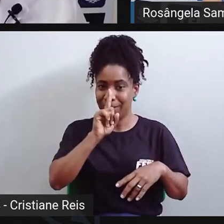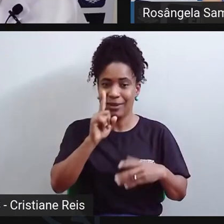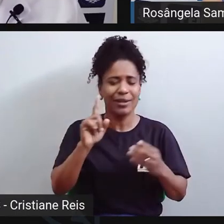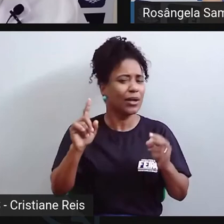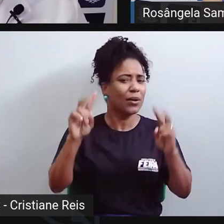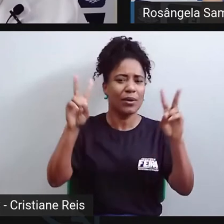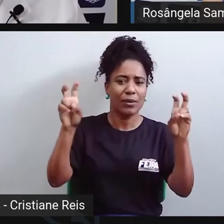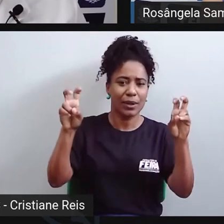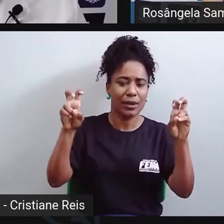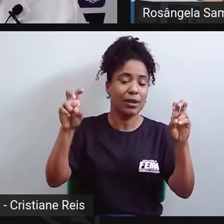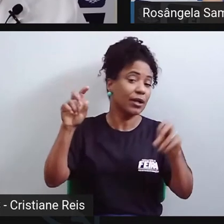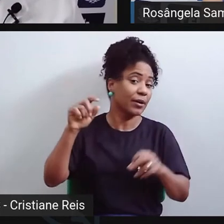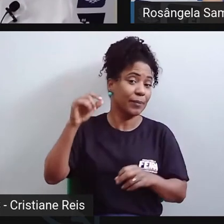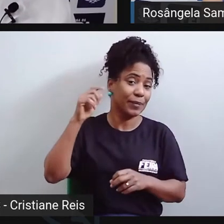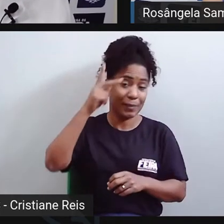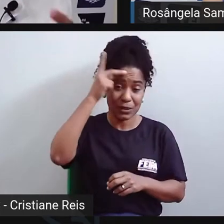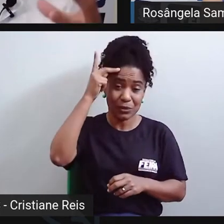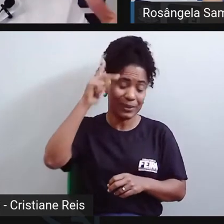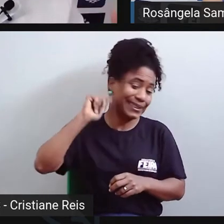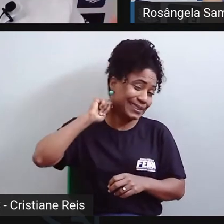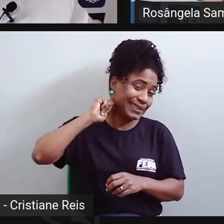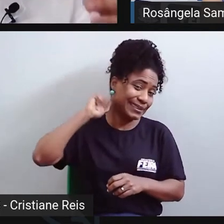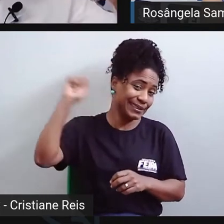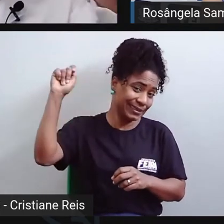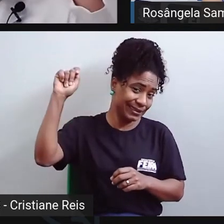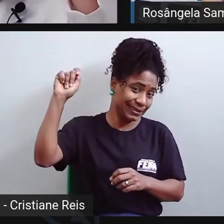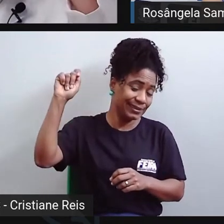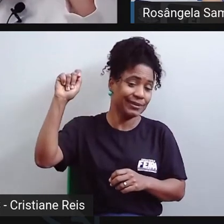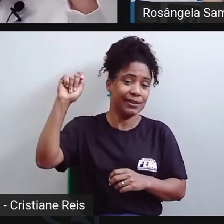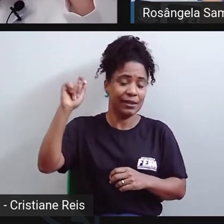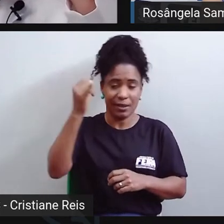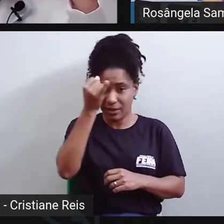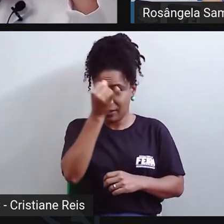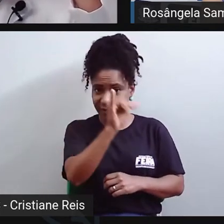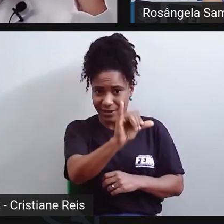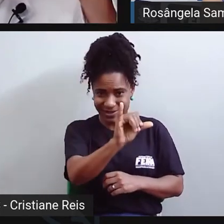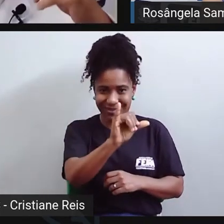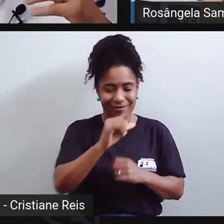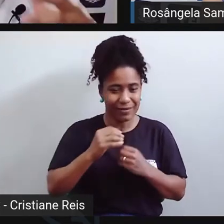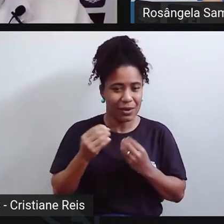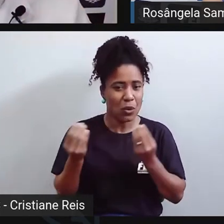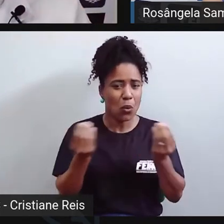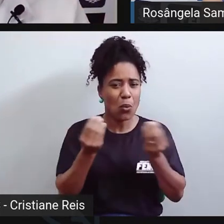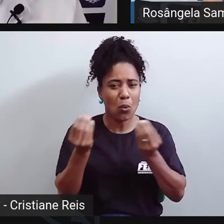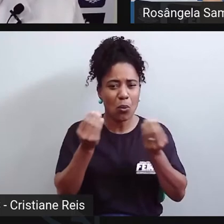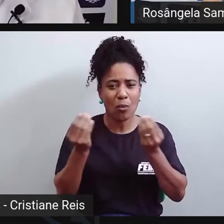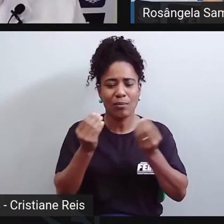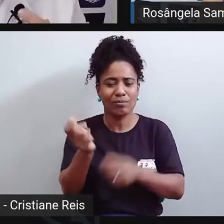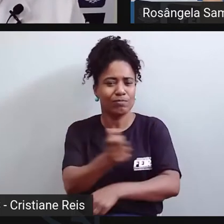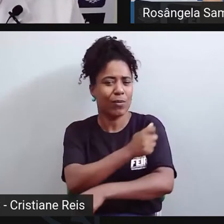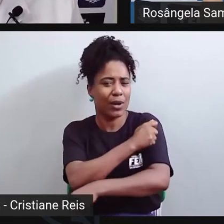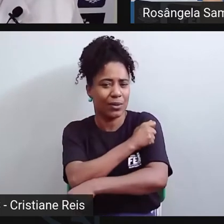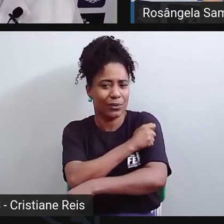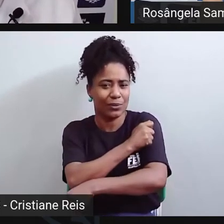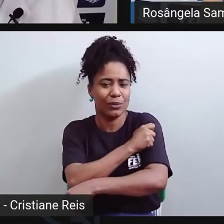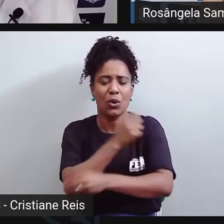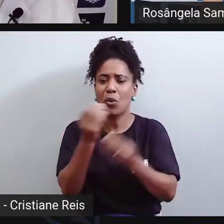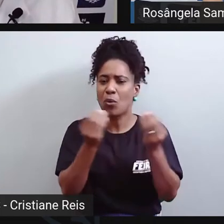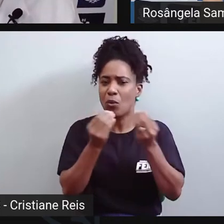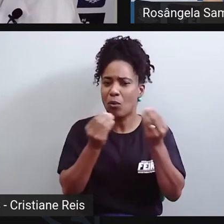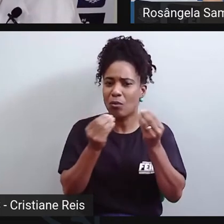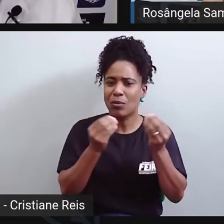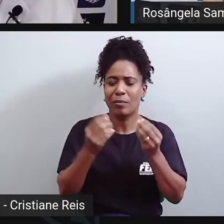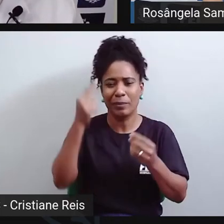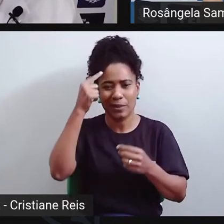eu queria que você dissesse assim, para os nossos alunos, né, como é que a gente combate, como é que a gente previne essa